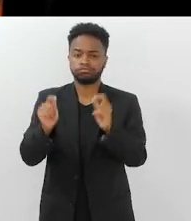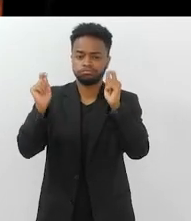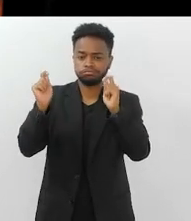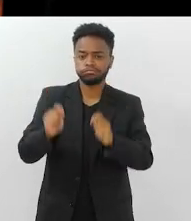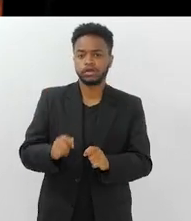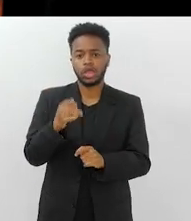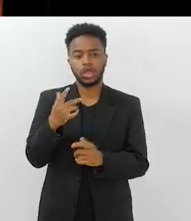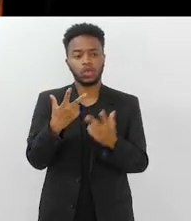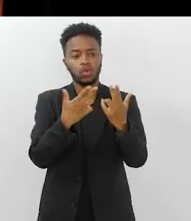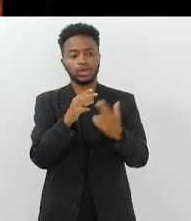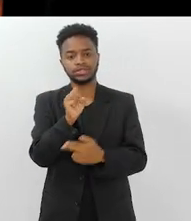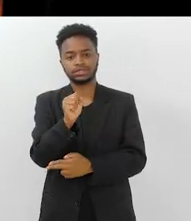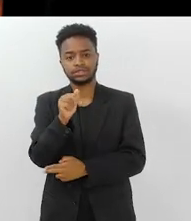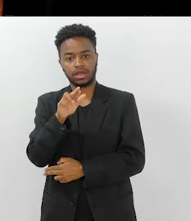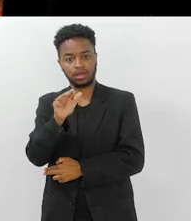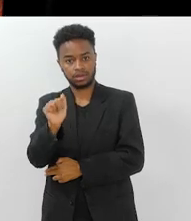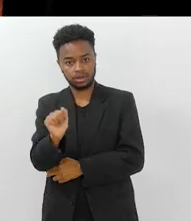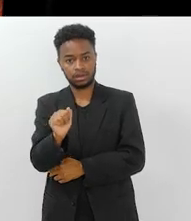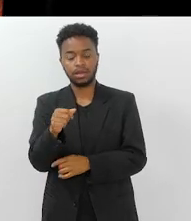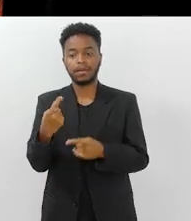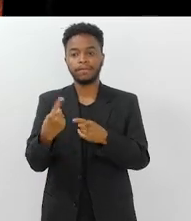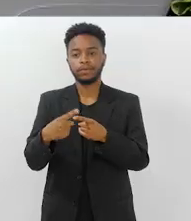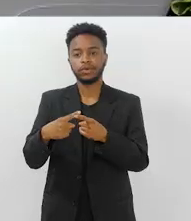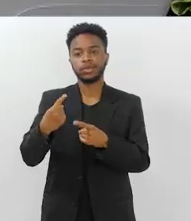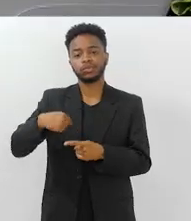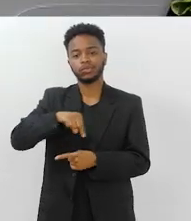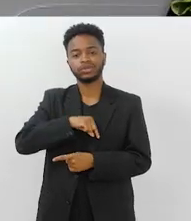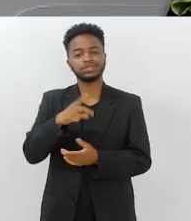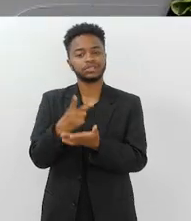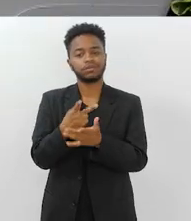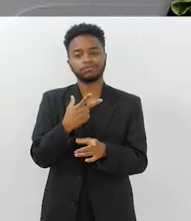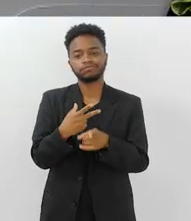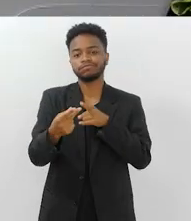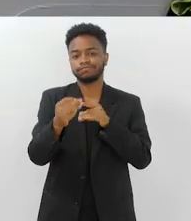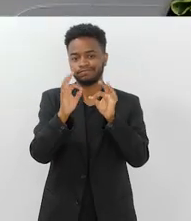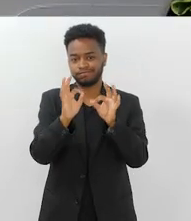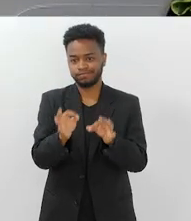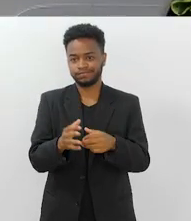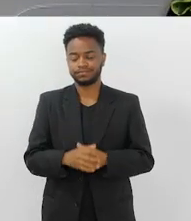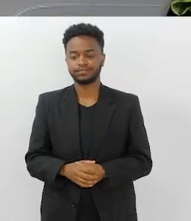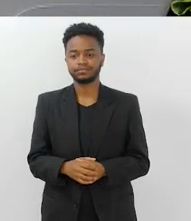grande competência, como a doutora Sara, a gente só tende a ganhar, né?